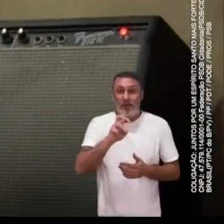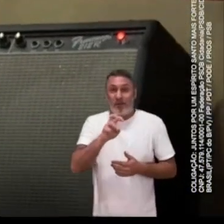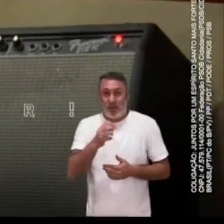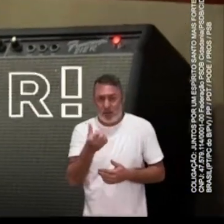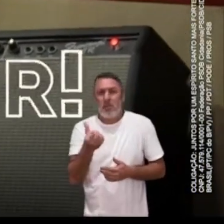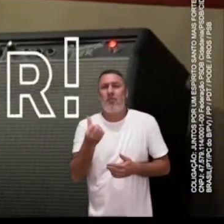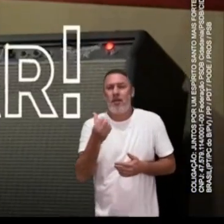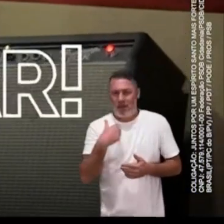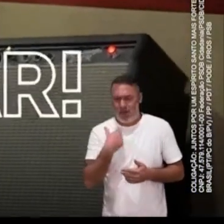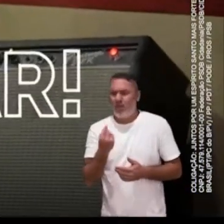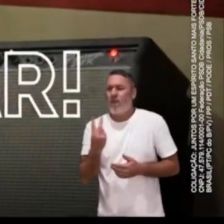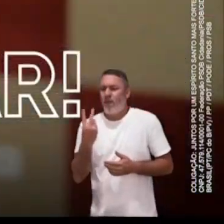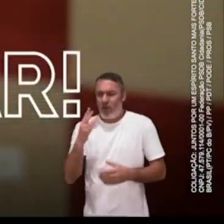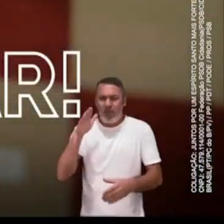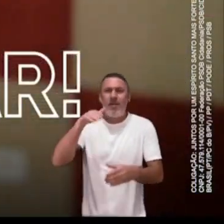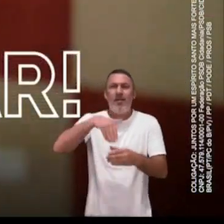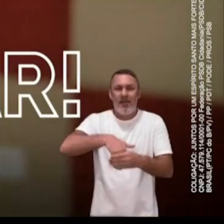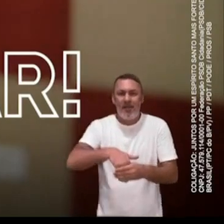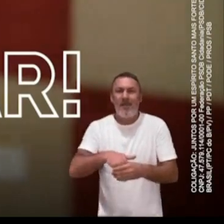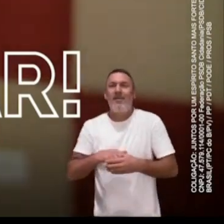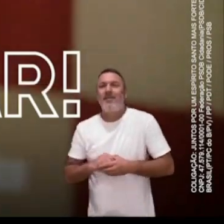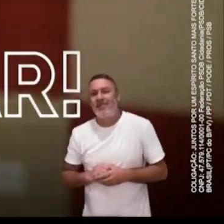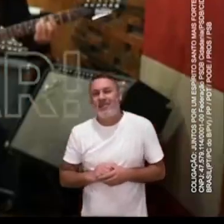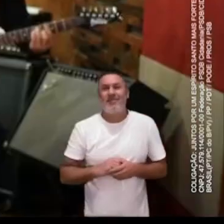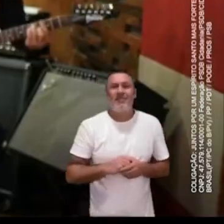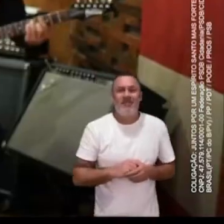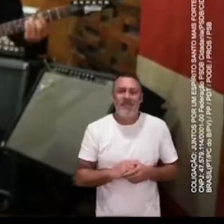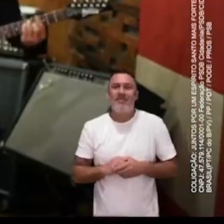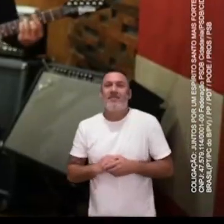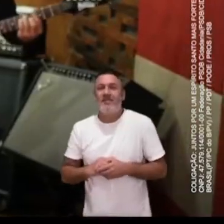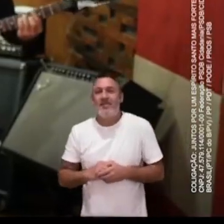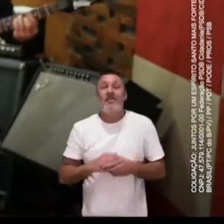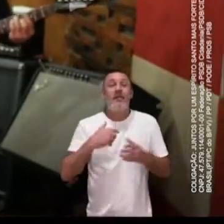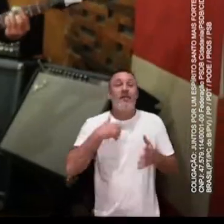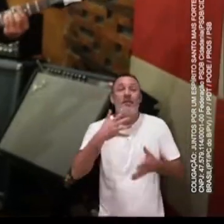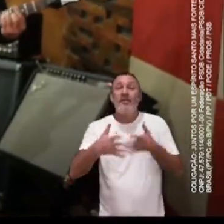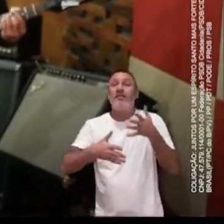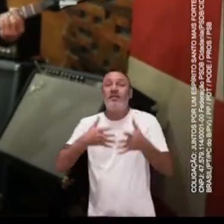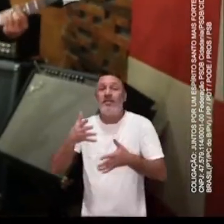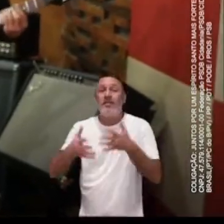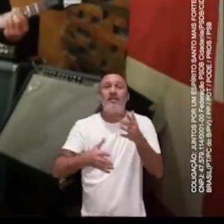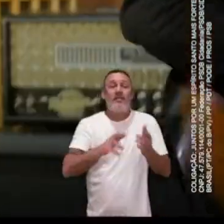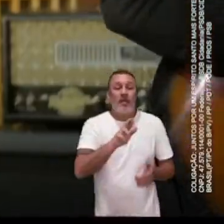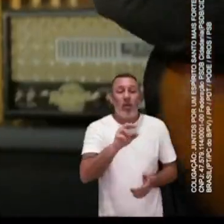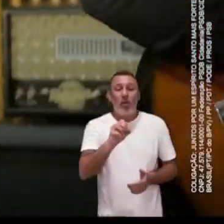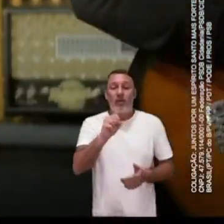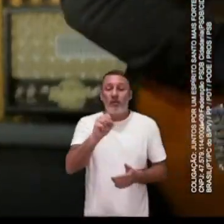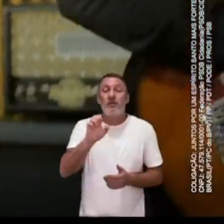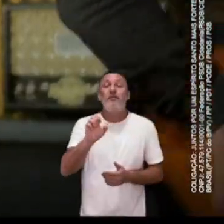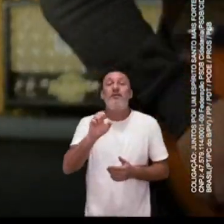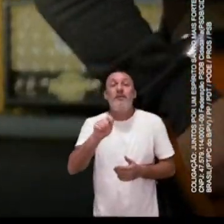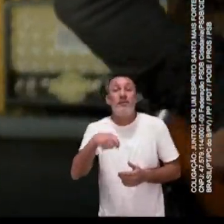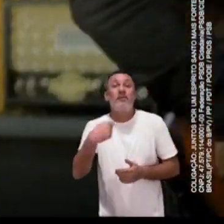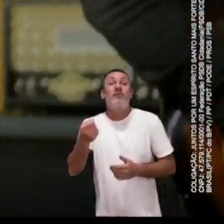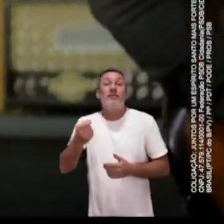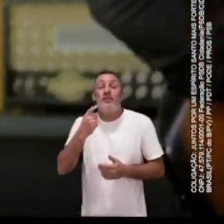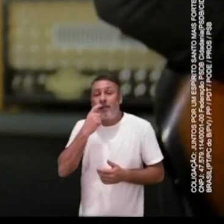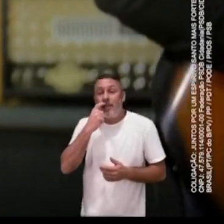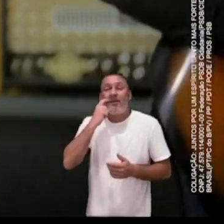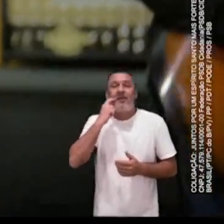O 156 vou votar. Eu disse Rose, Rose de